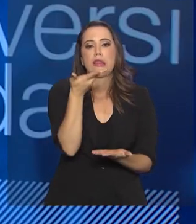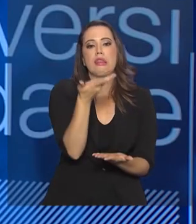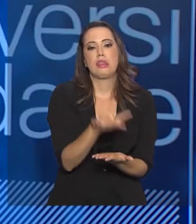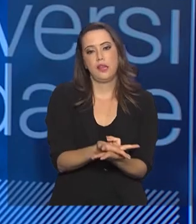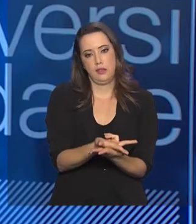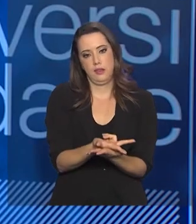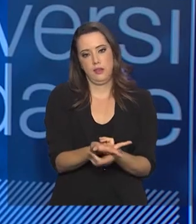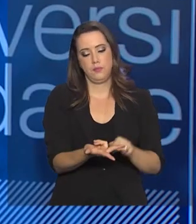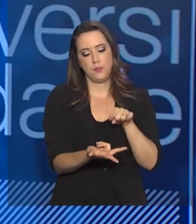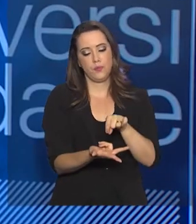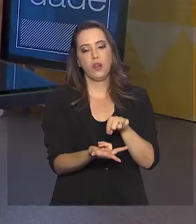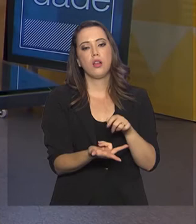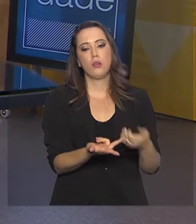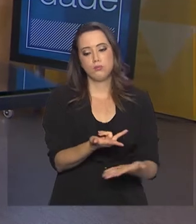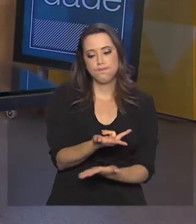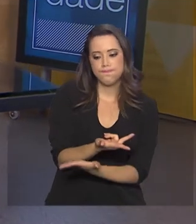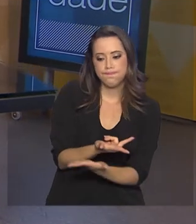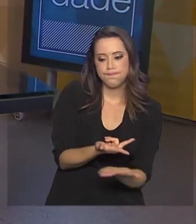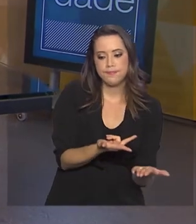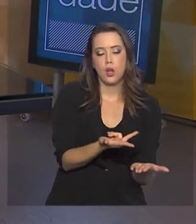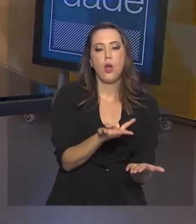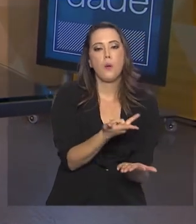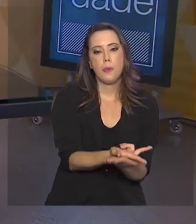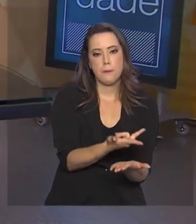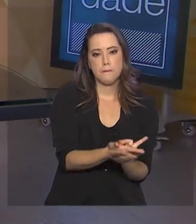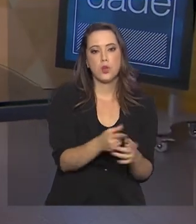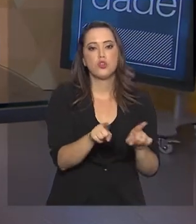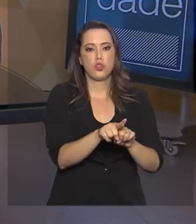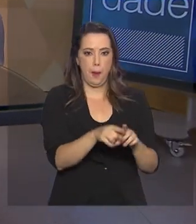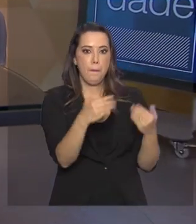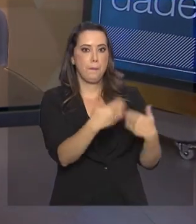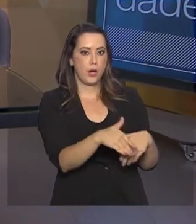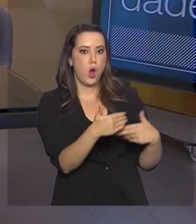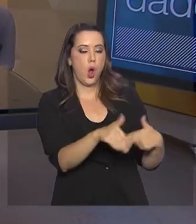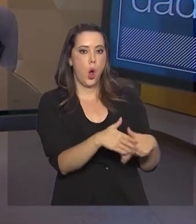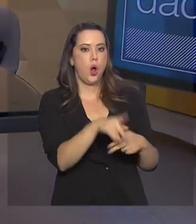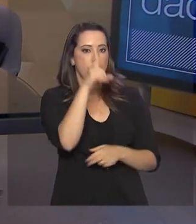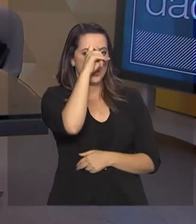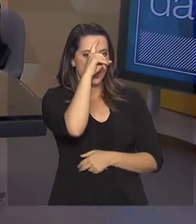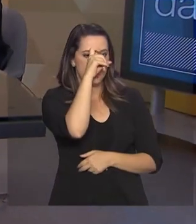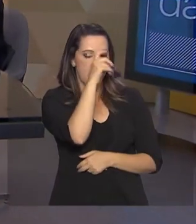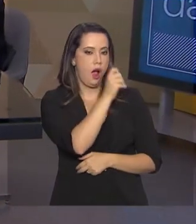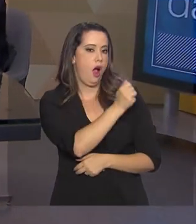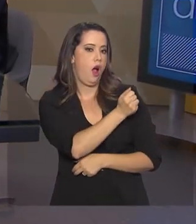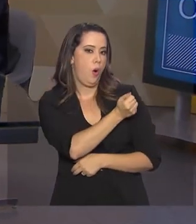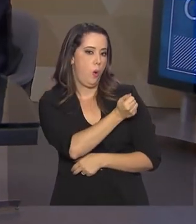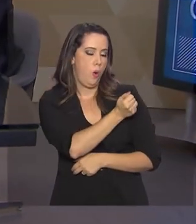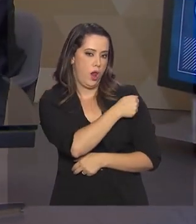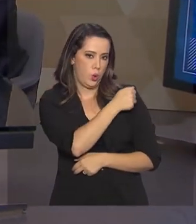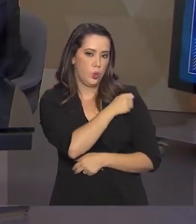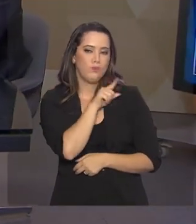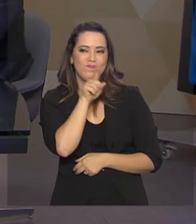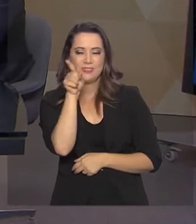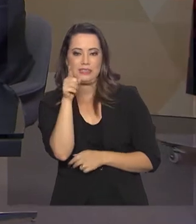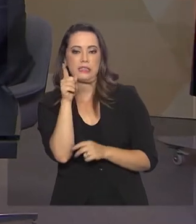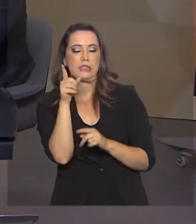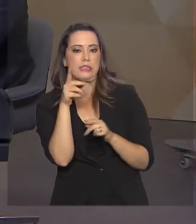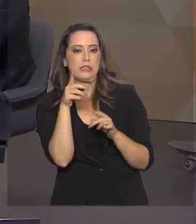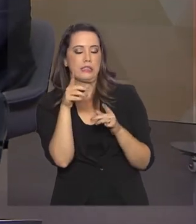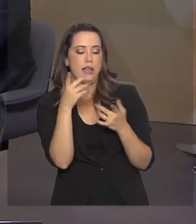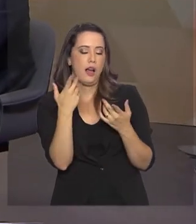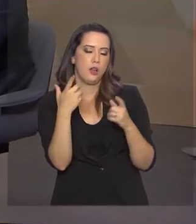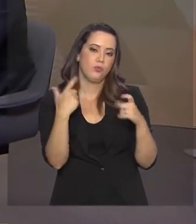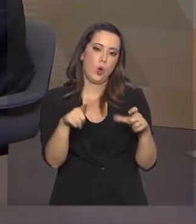atendimentos especializados. Já fizemos provas em hospitais. Os estudantes, né, em classes que estão lá. sim. Então, assim, há